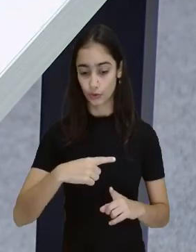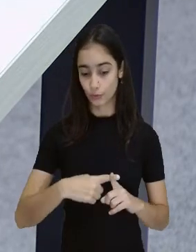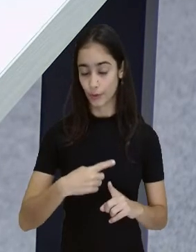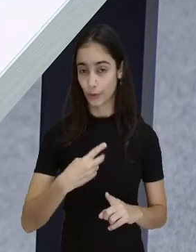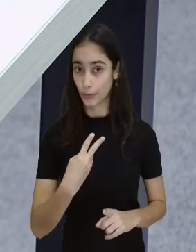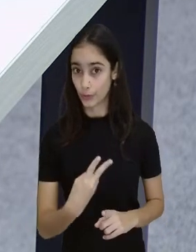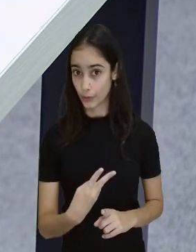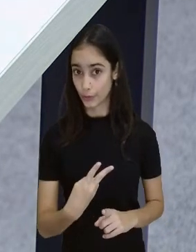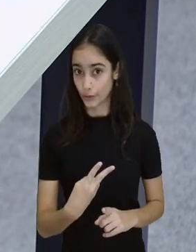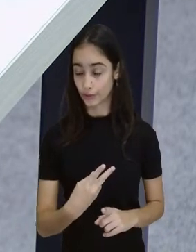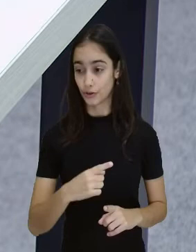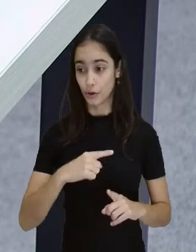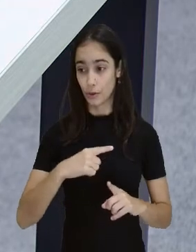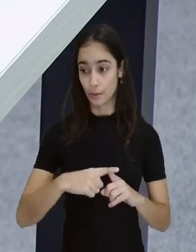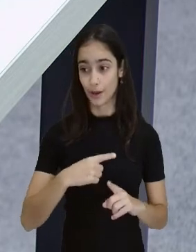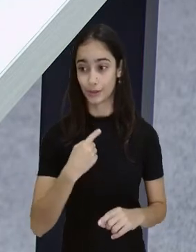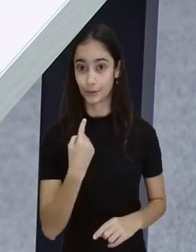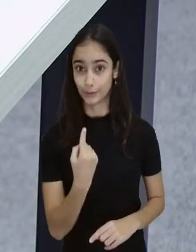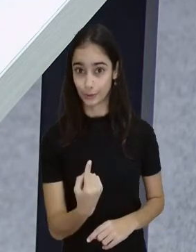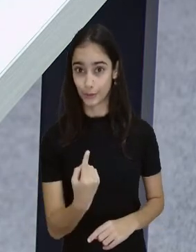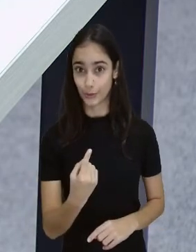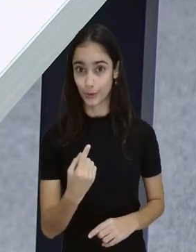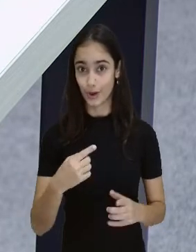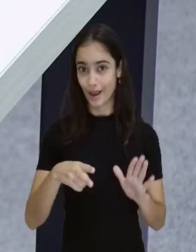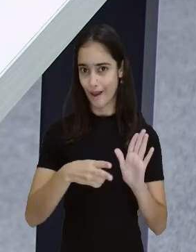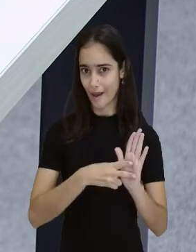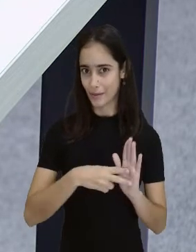senhora ia preferir levar 3 produtos ou só 1?